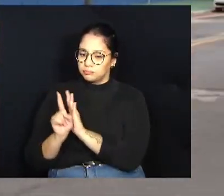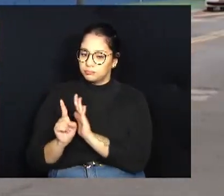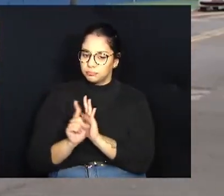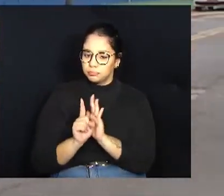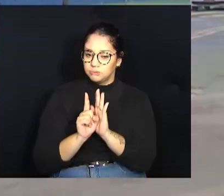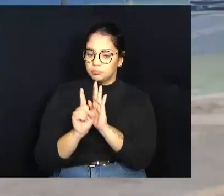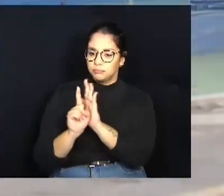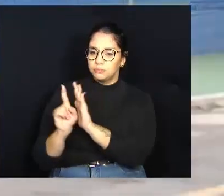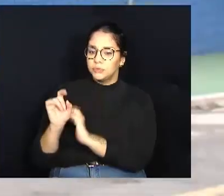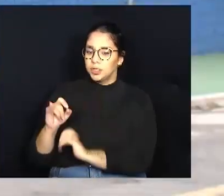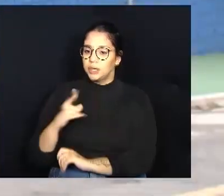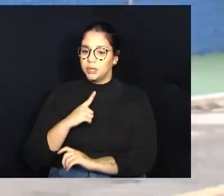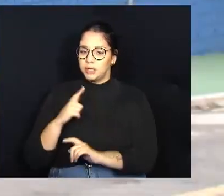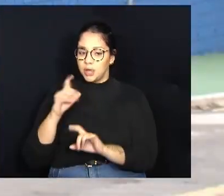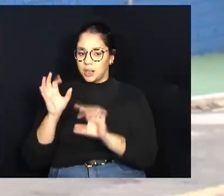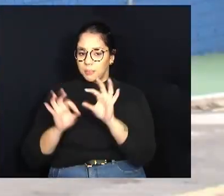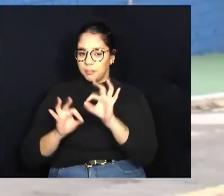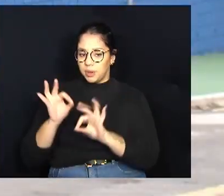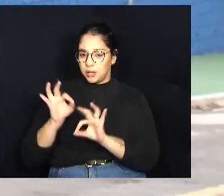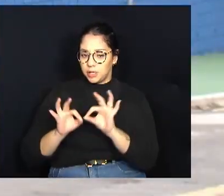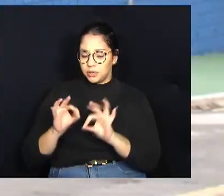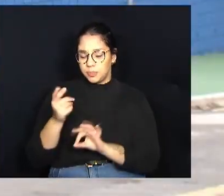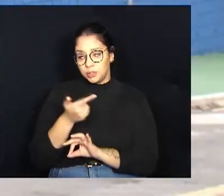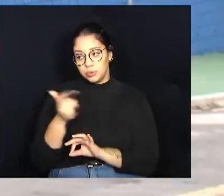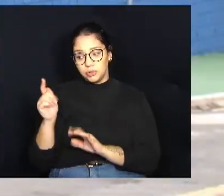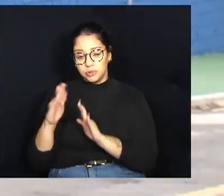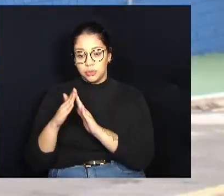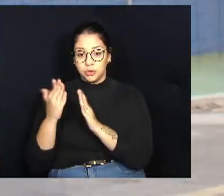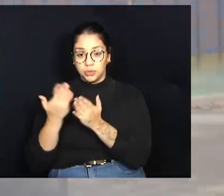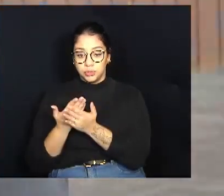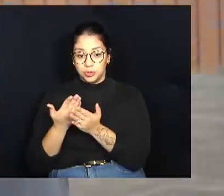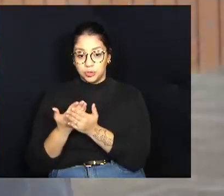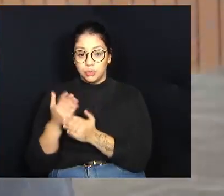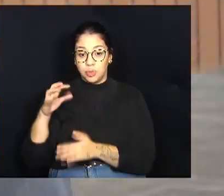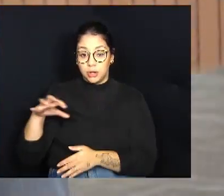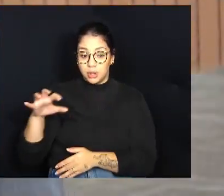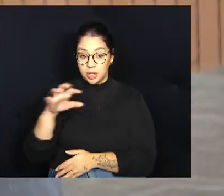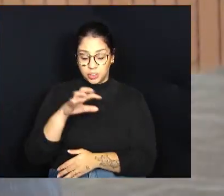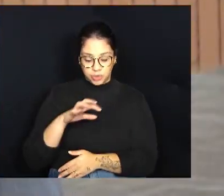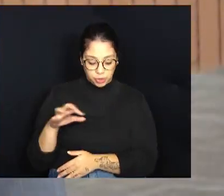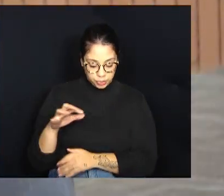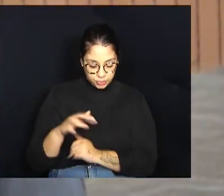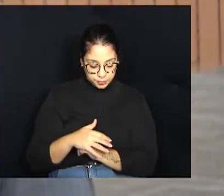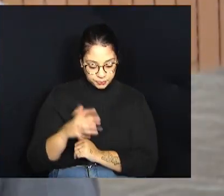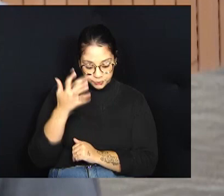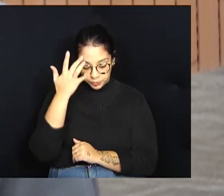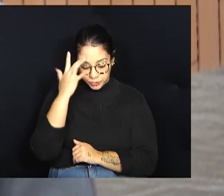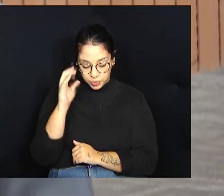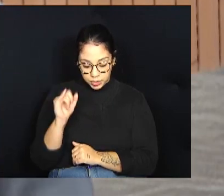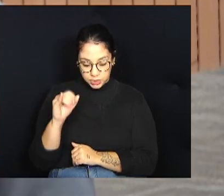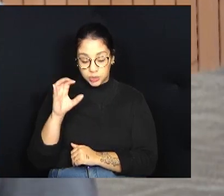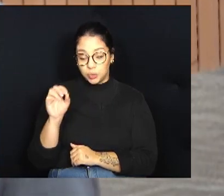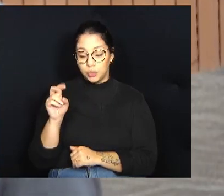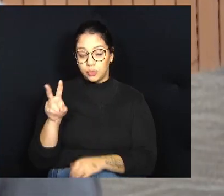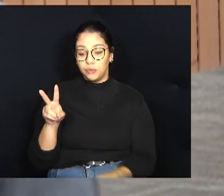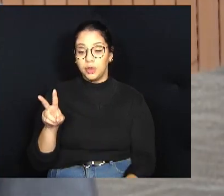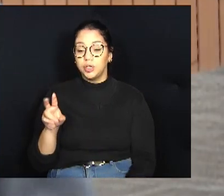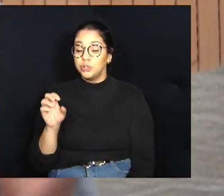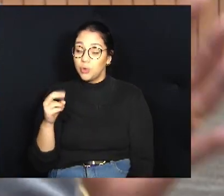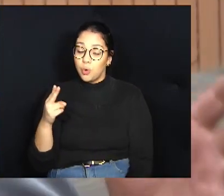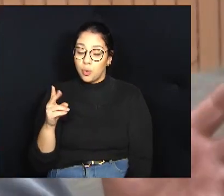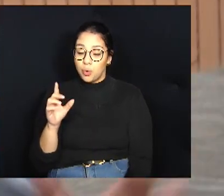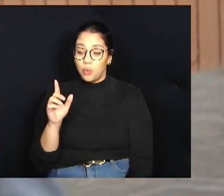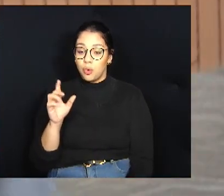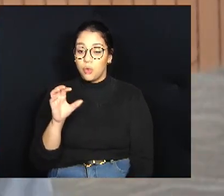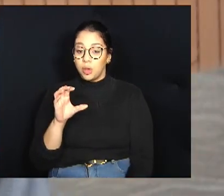algum planejamento para outras creches nas outras regiões, entendeu? Sem ser o Ouro Verde, sem ser o Campo Grande e